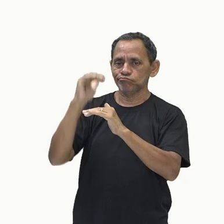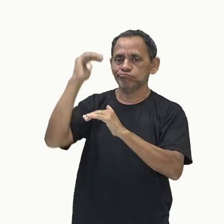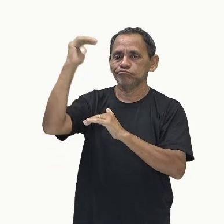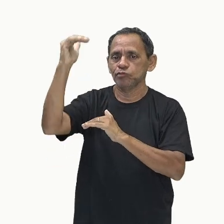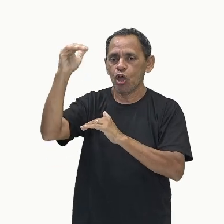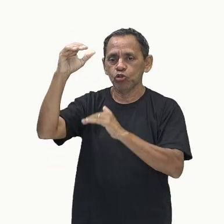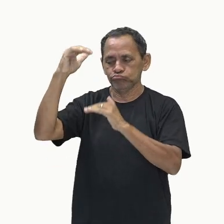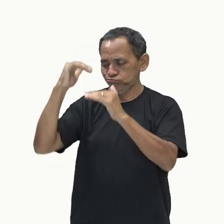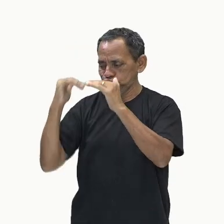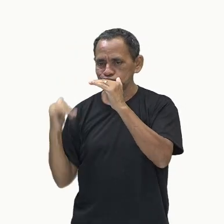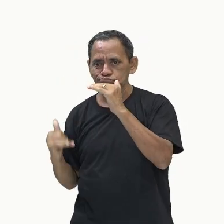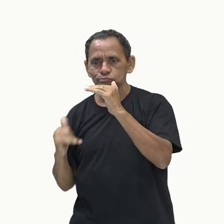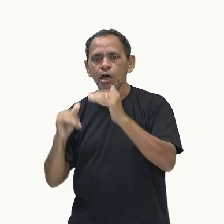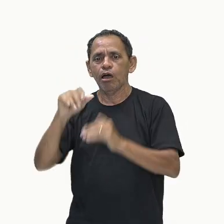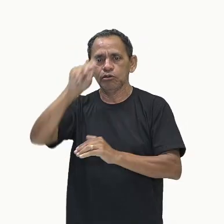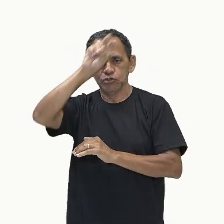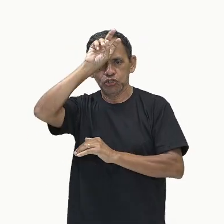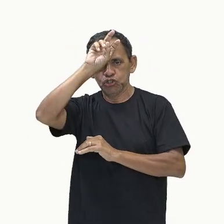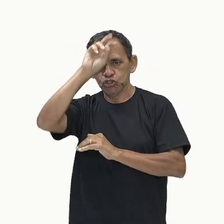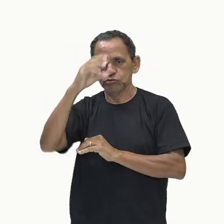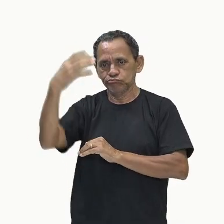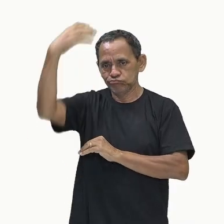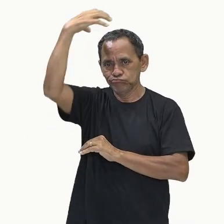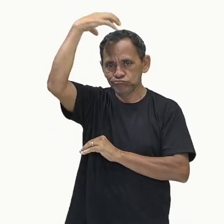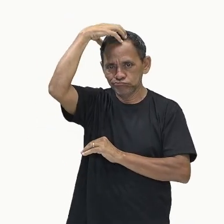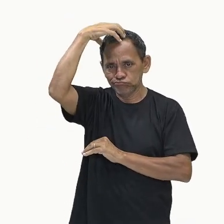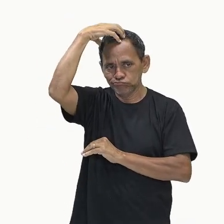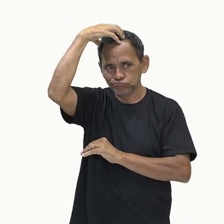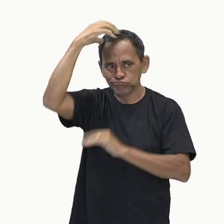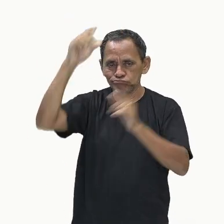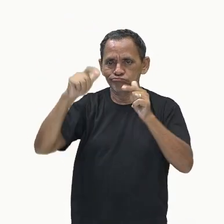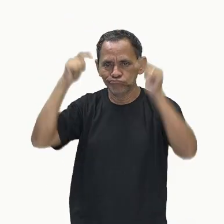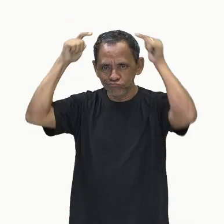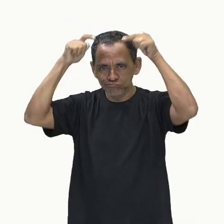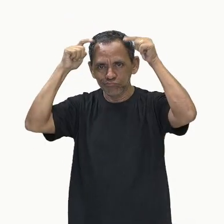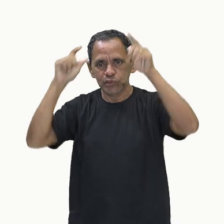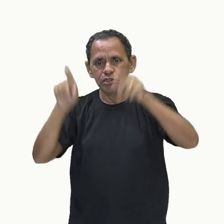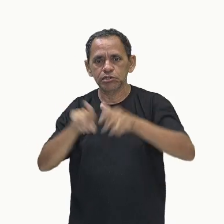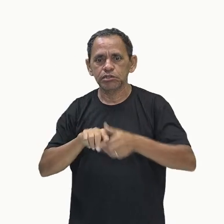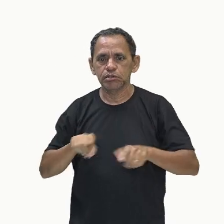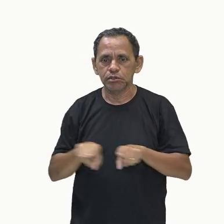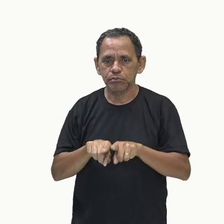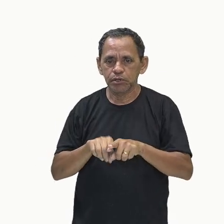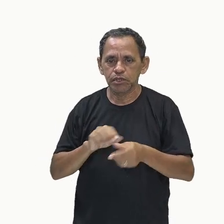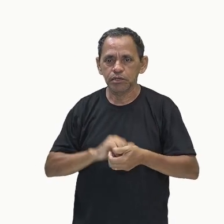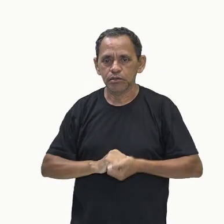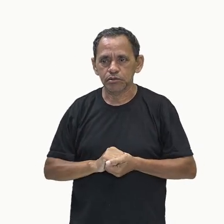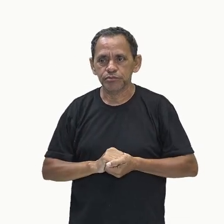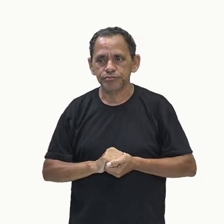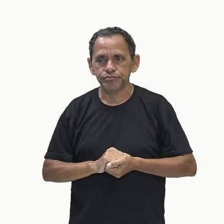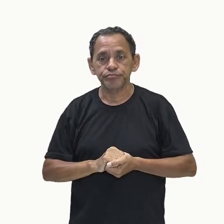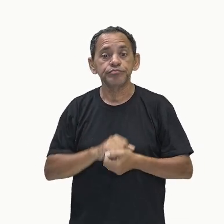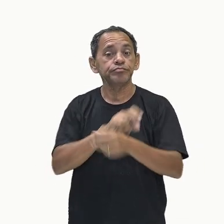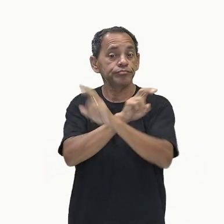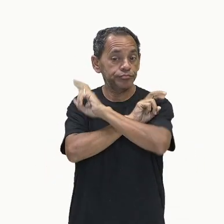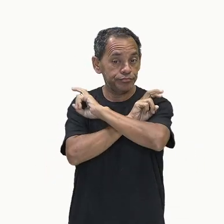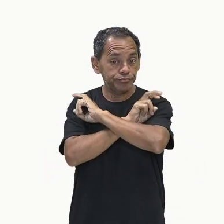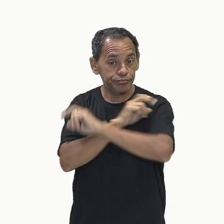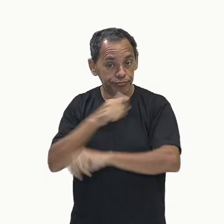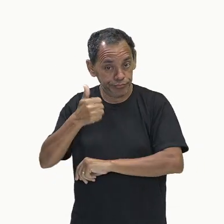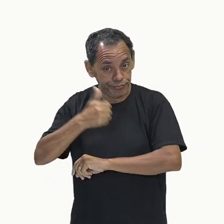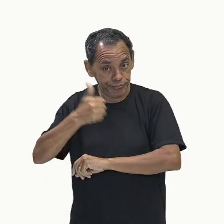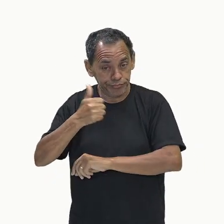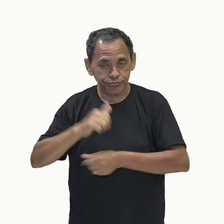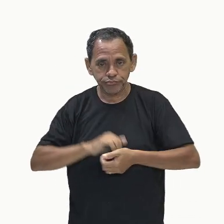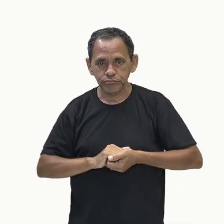aí sobre a cabeça, então, do primeiro faraó, que foi o Nâmer, tá? Ou, como ele era